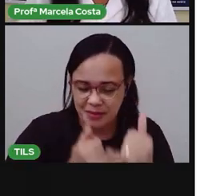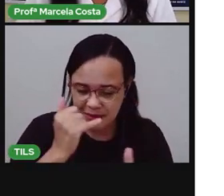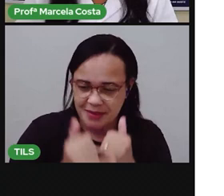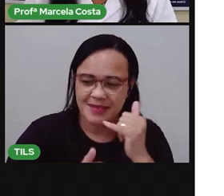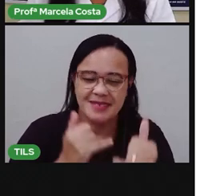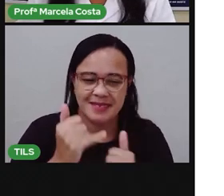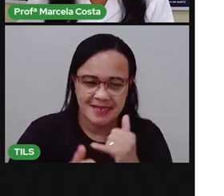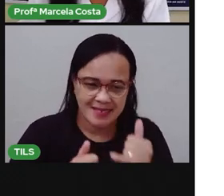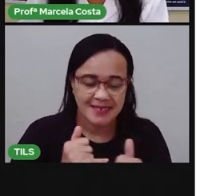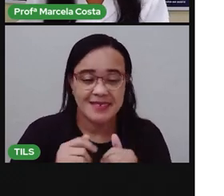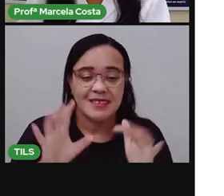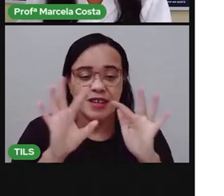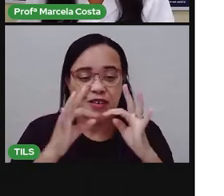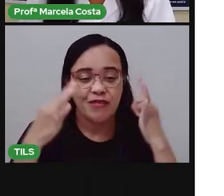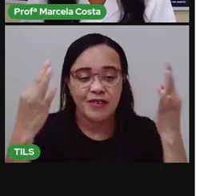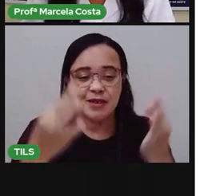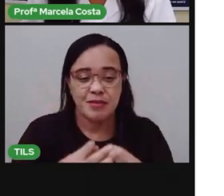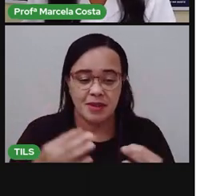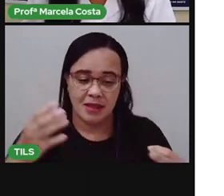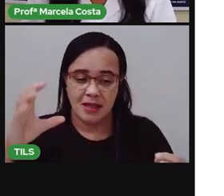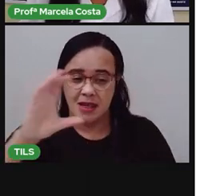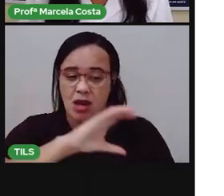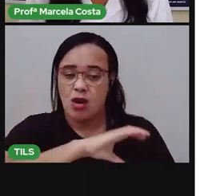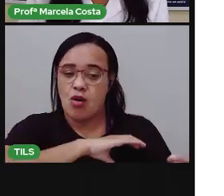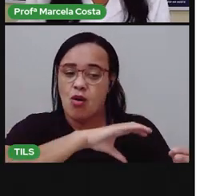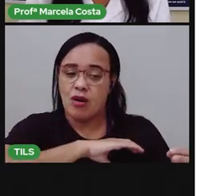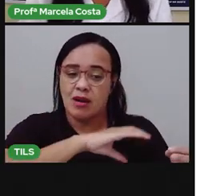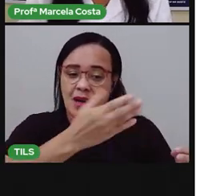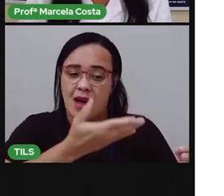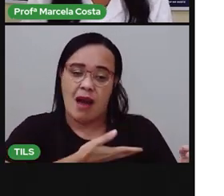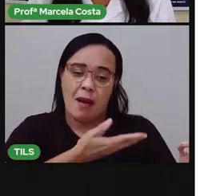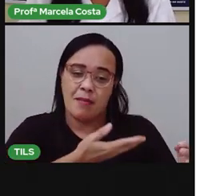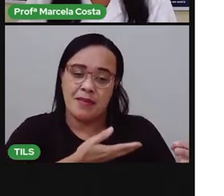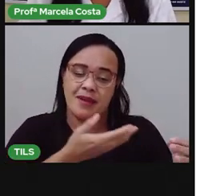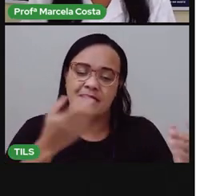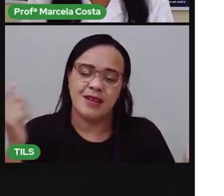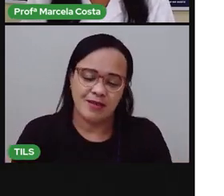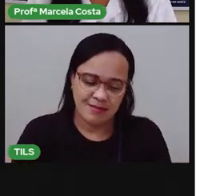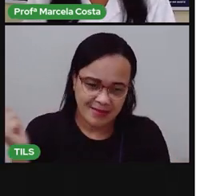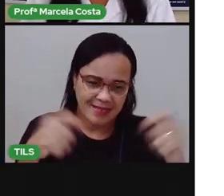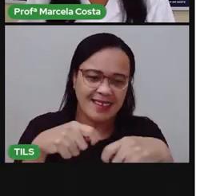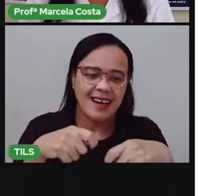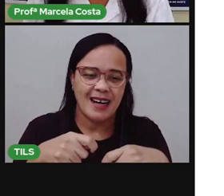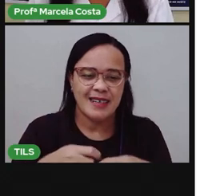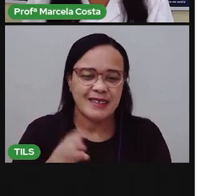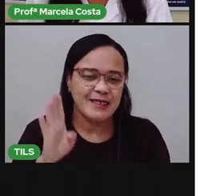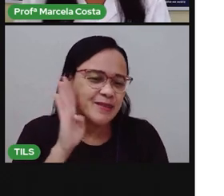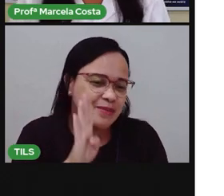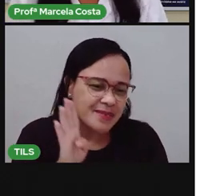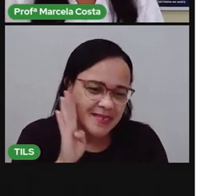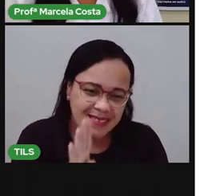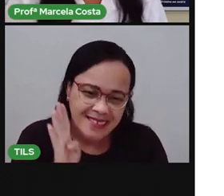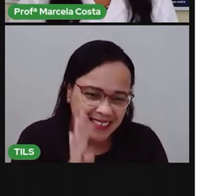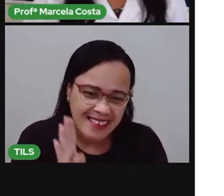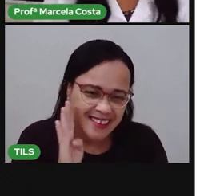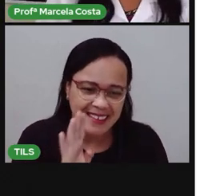bingo. Com seus colegas, com seus familiares. Tenho certeza que você vai se divertir bastante aprendendo.